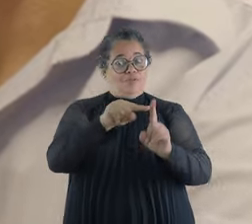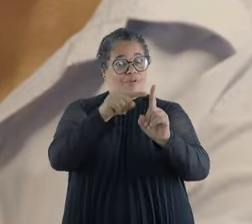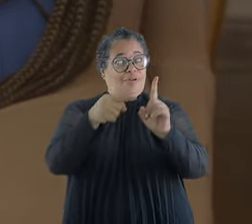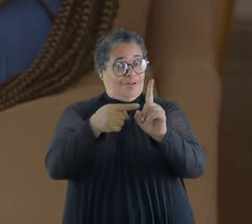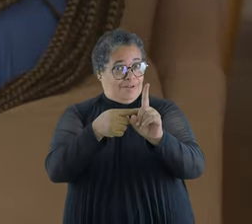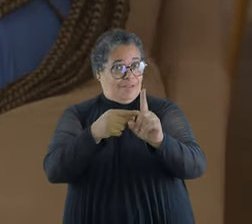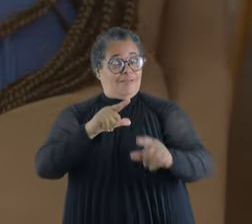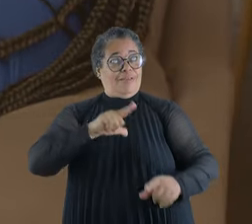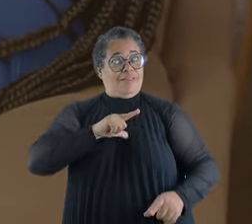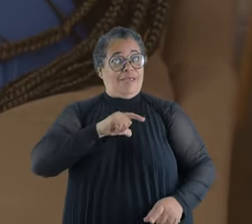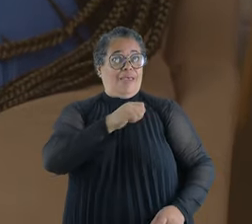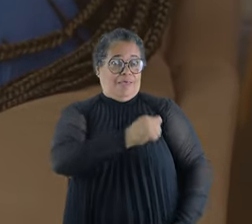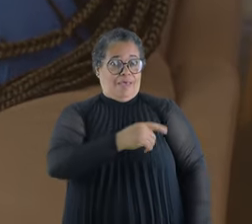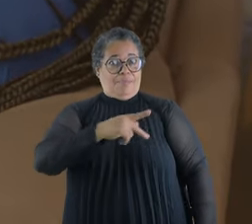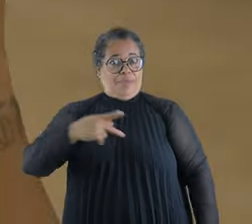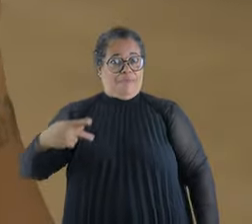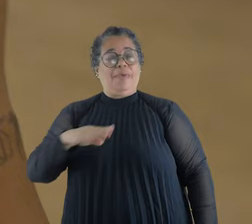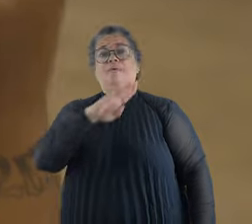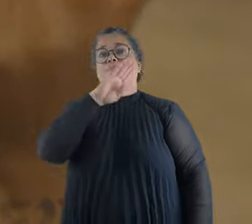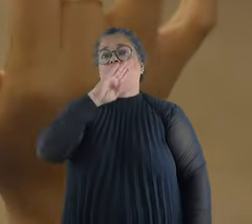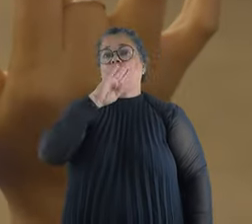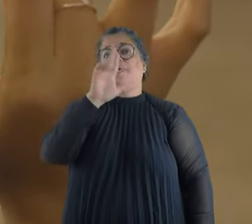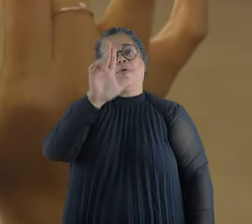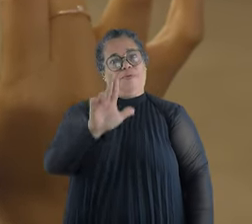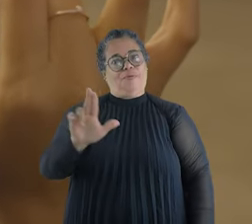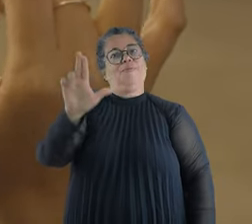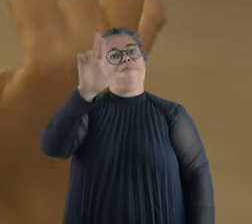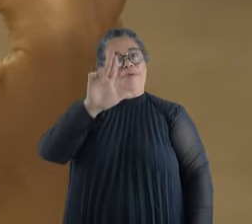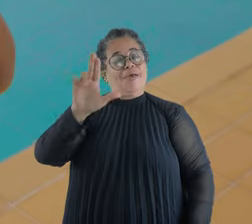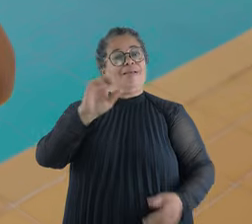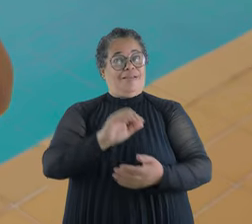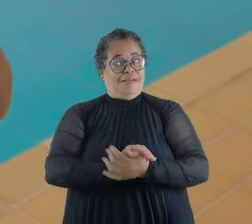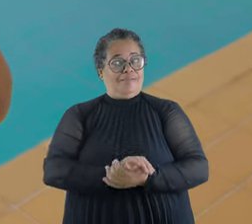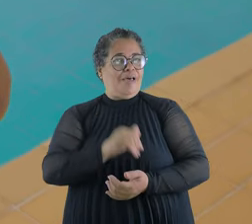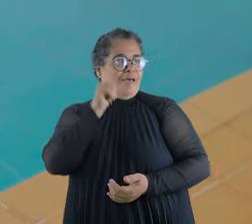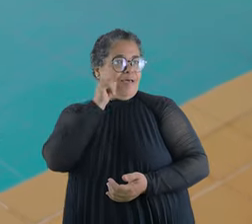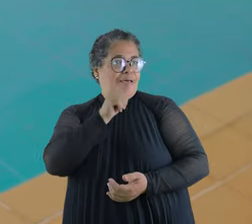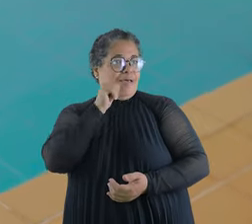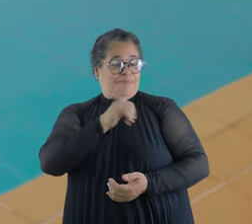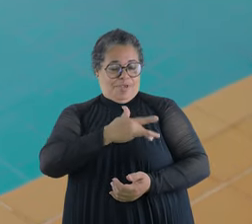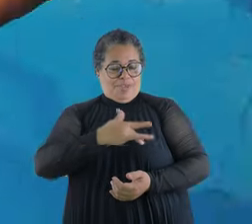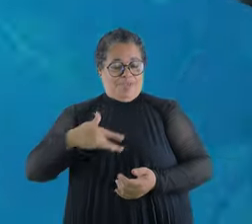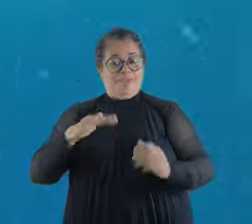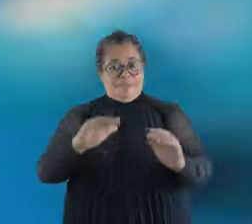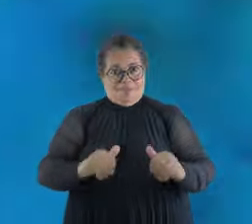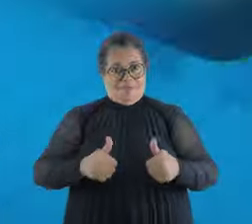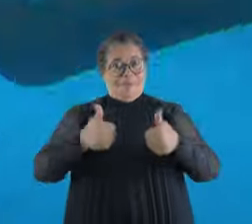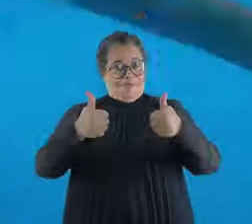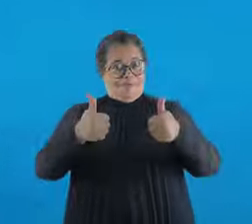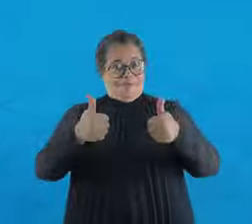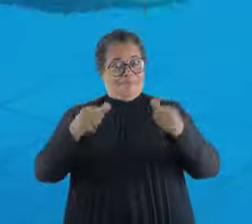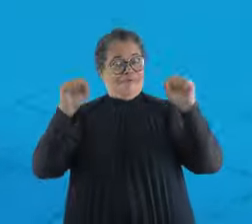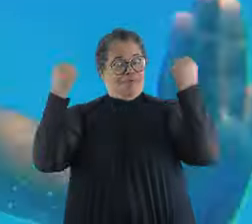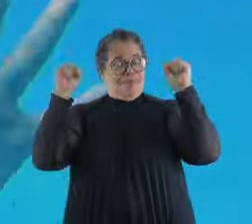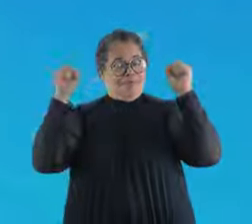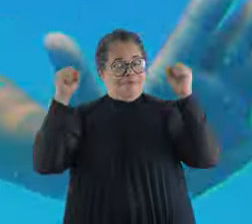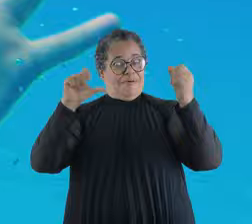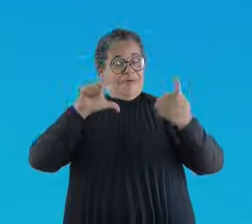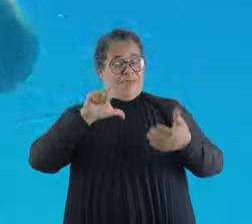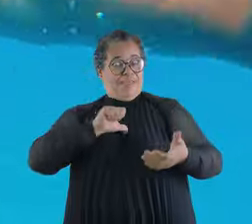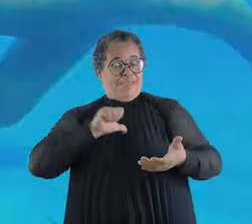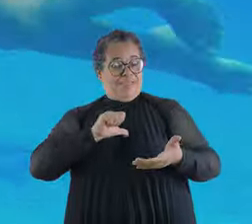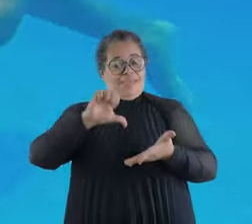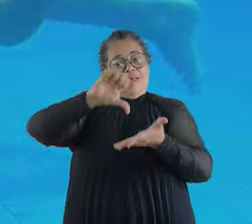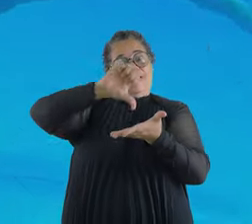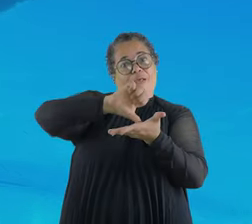Dá pra acompanhar a gestação com o aplicativo Mãe Uberlândia. Tá na hora de colocar essa garotinha pra crescer? Tem